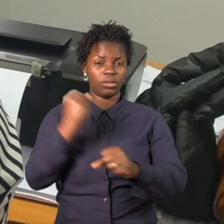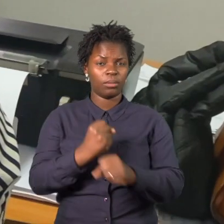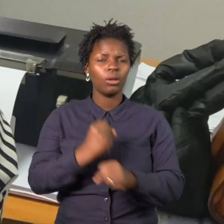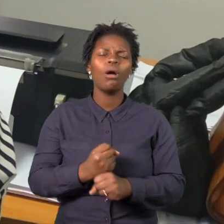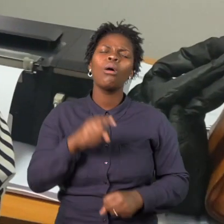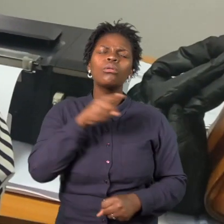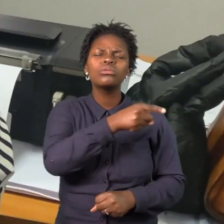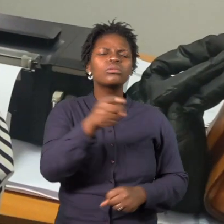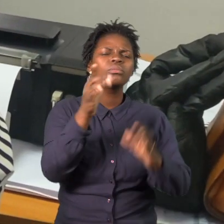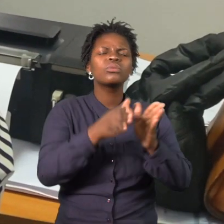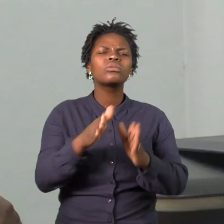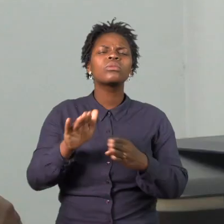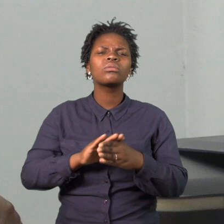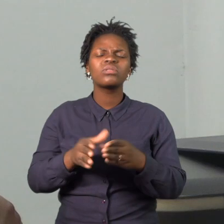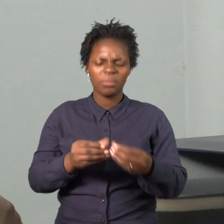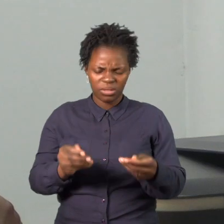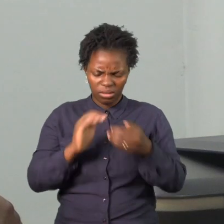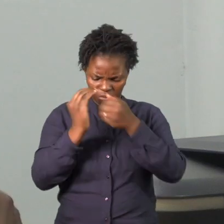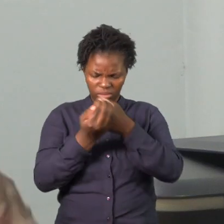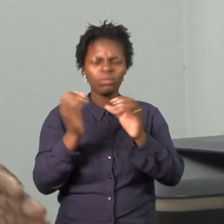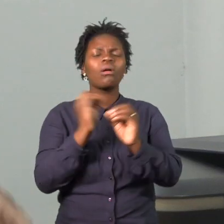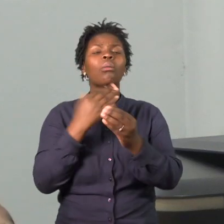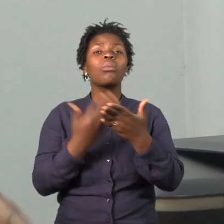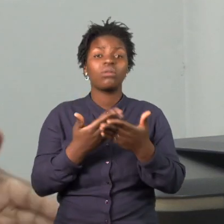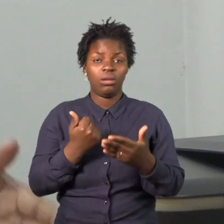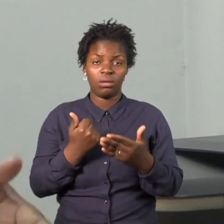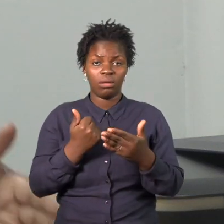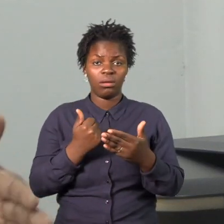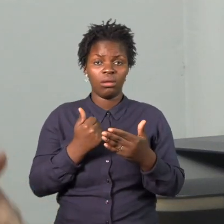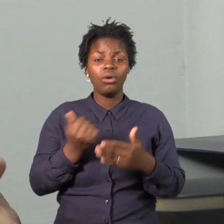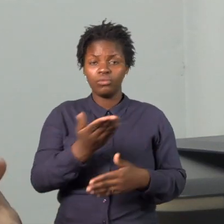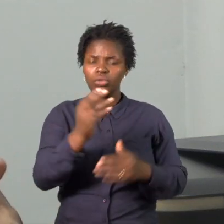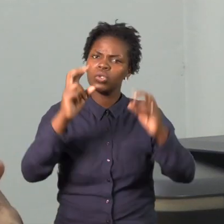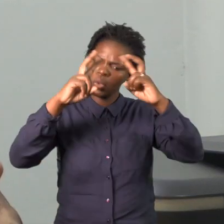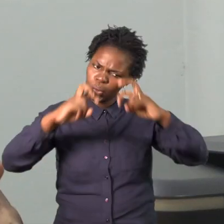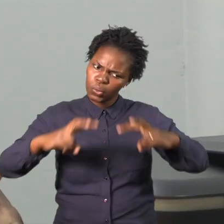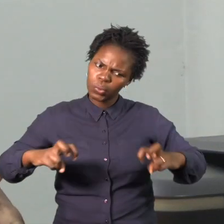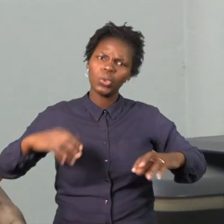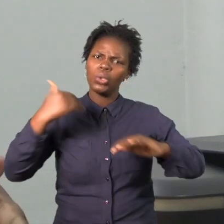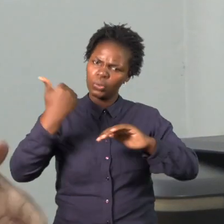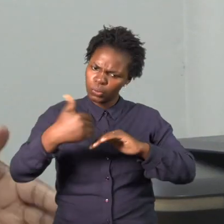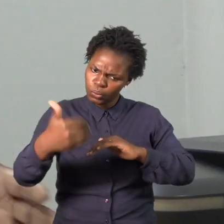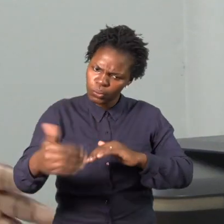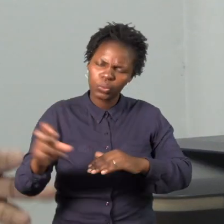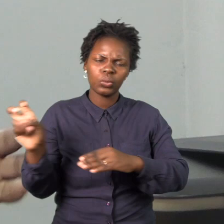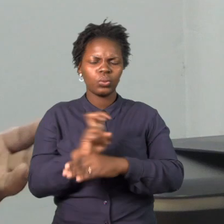entidade rebate. Bom, a inspeção não pode estar nas empresas de todo o tempo. Como deve imaginar, nós temos muitas